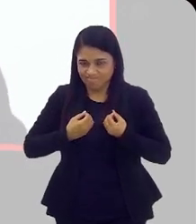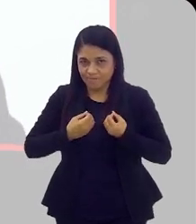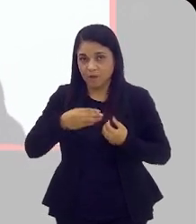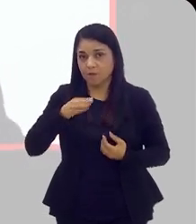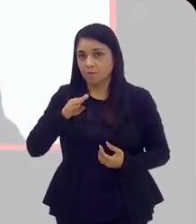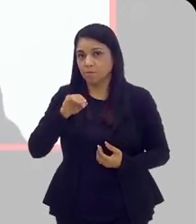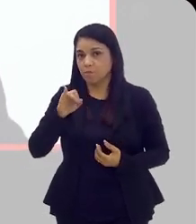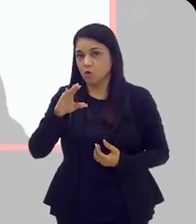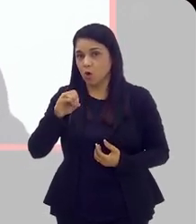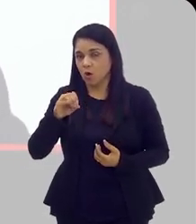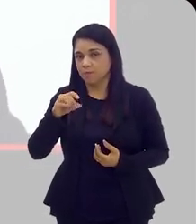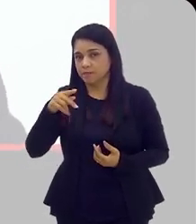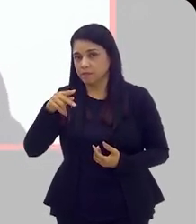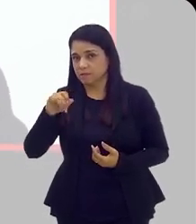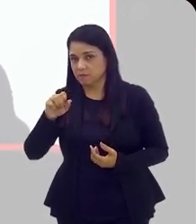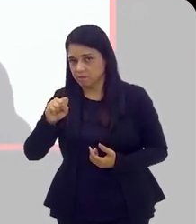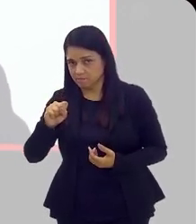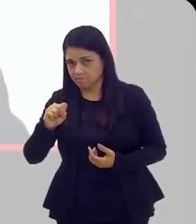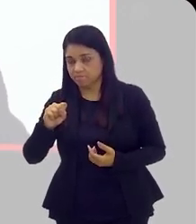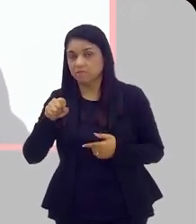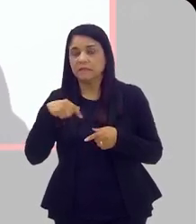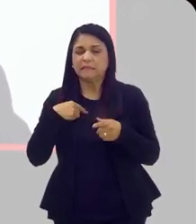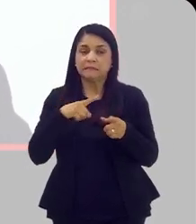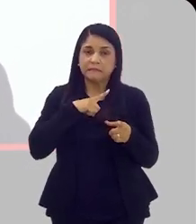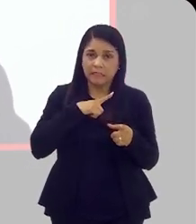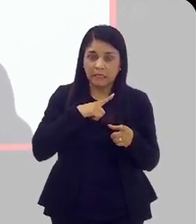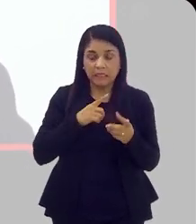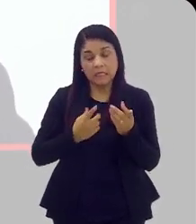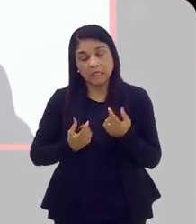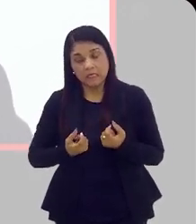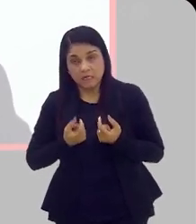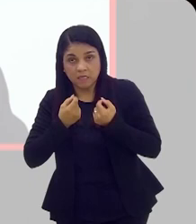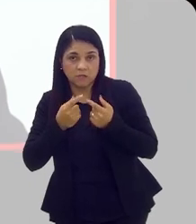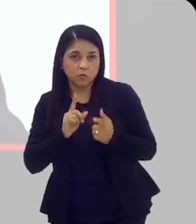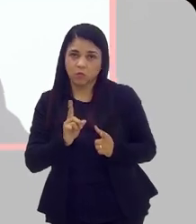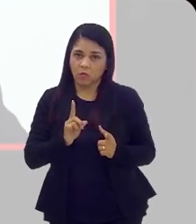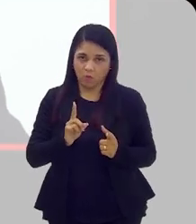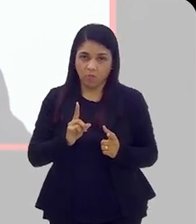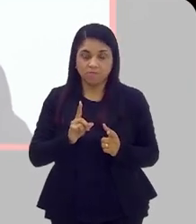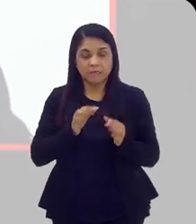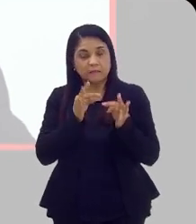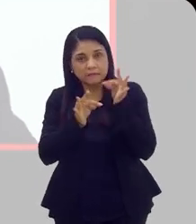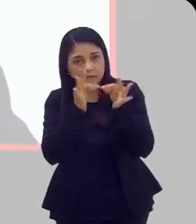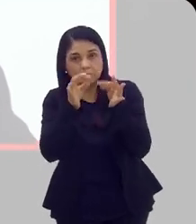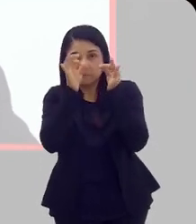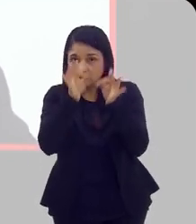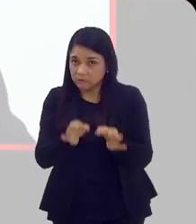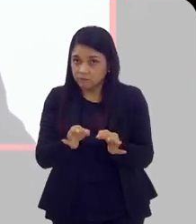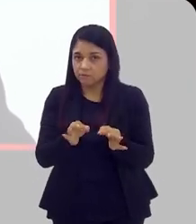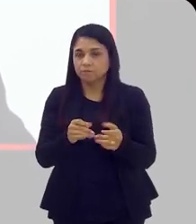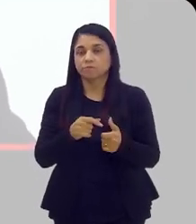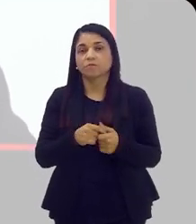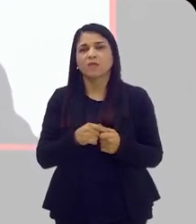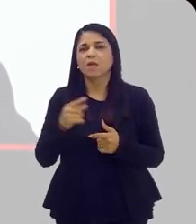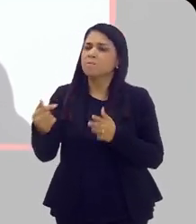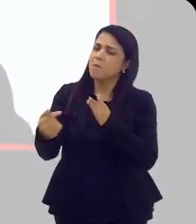dizer se esse paciente, de fato, tem o câncer ou não, pra que a gente possa tratar ele da forma adequada, tá? Aí, Natália, me perguntam muito, fala